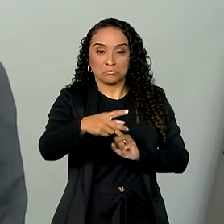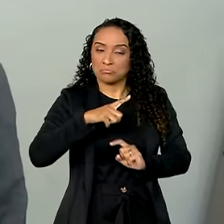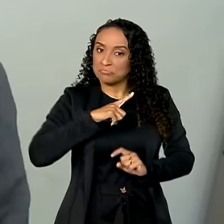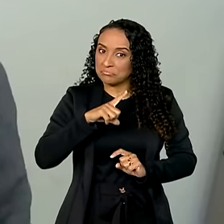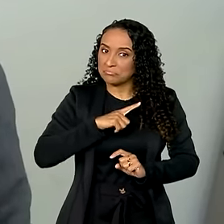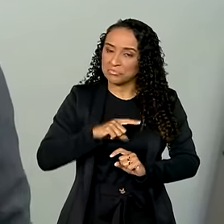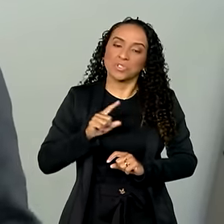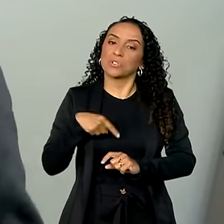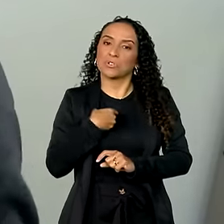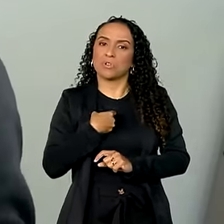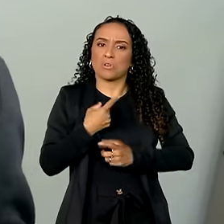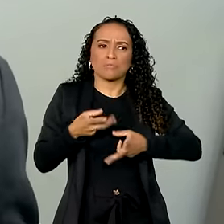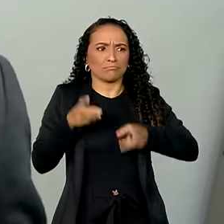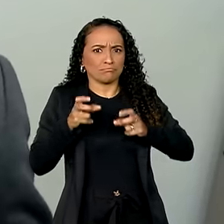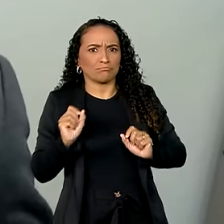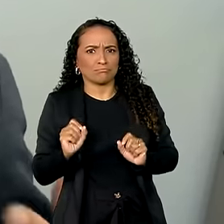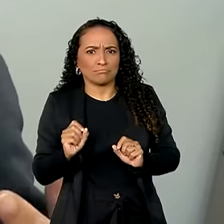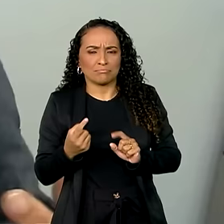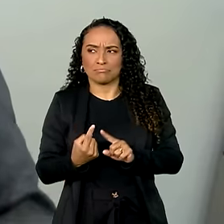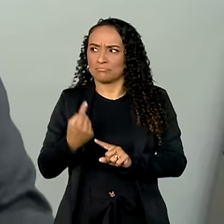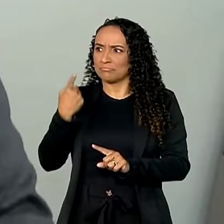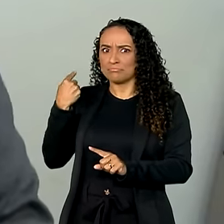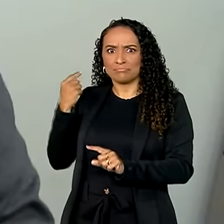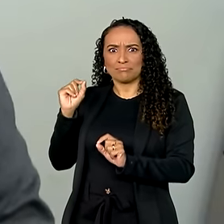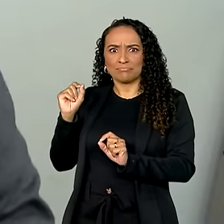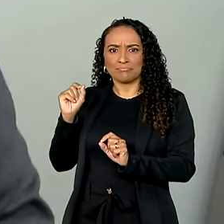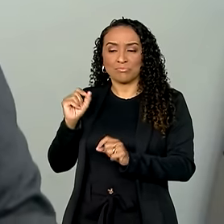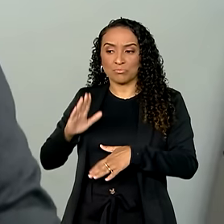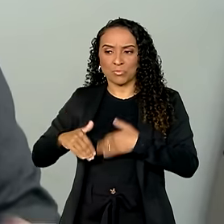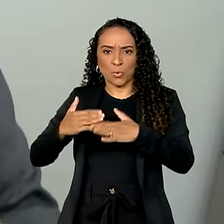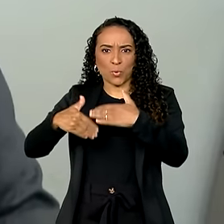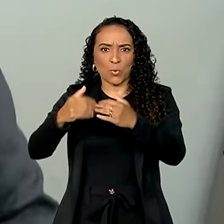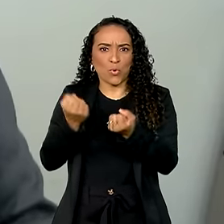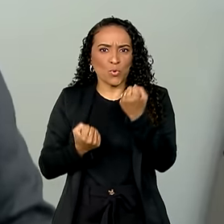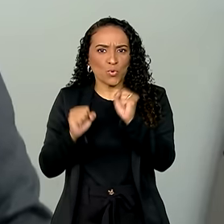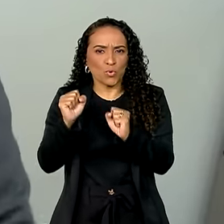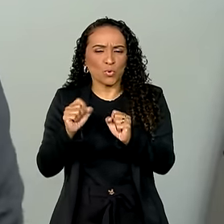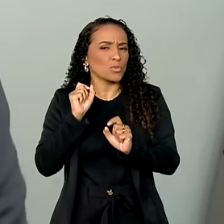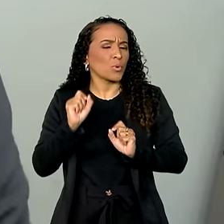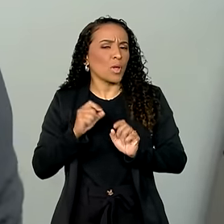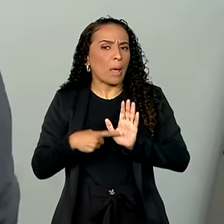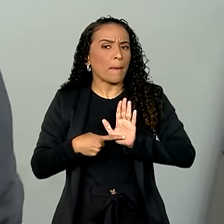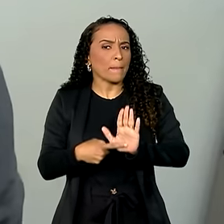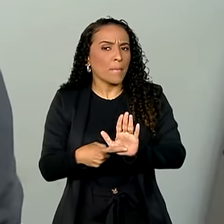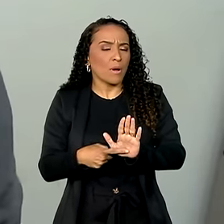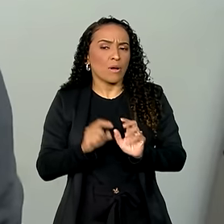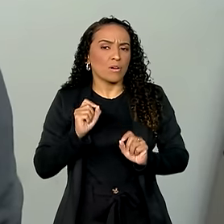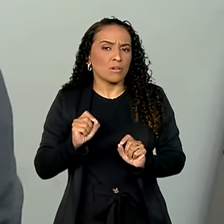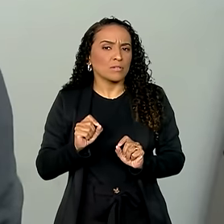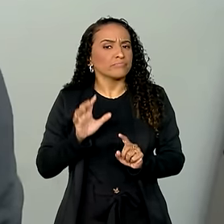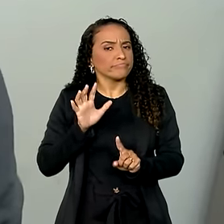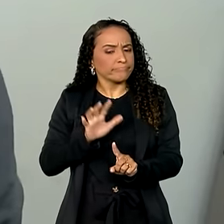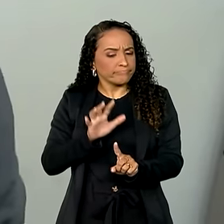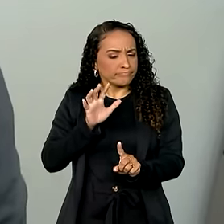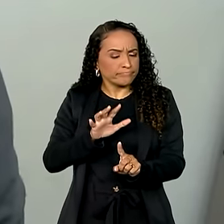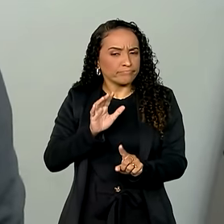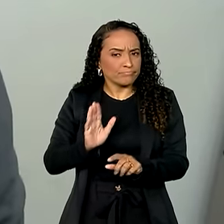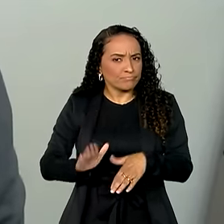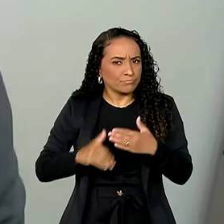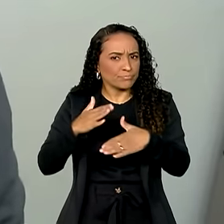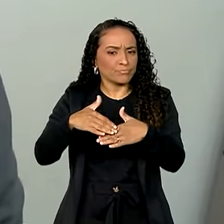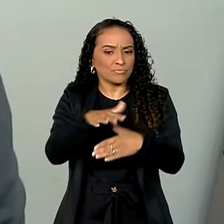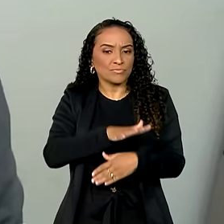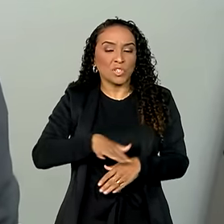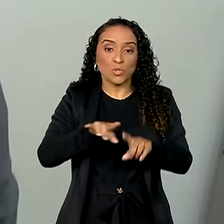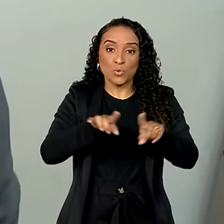que a gente chama de efeitos para trás. O crescimento da indústria induz também o crescimento do